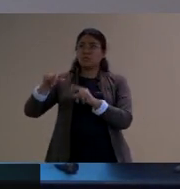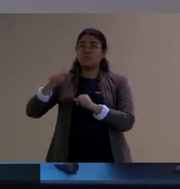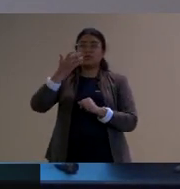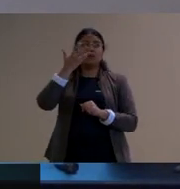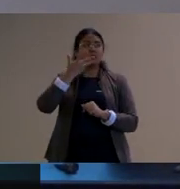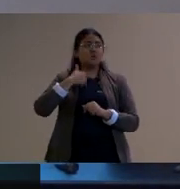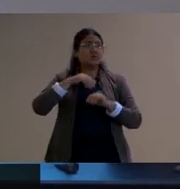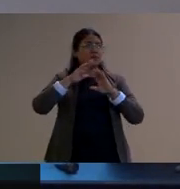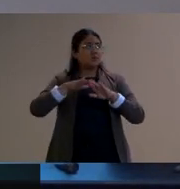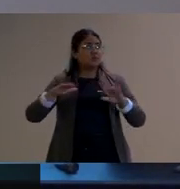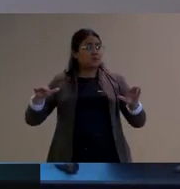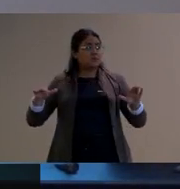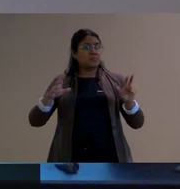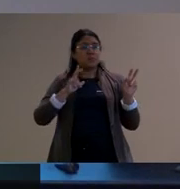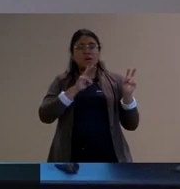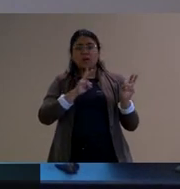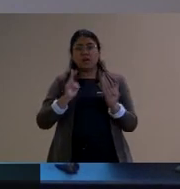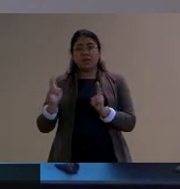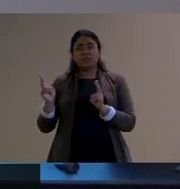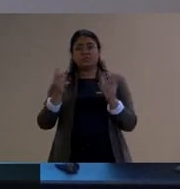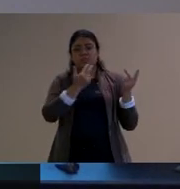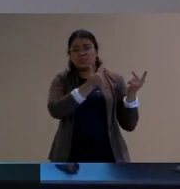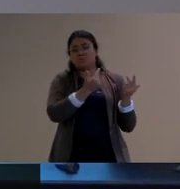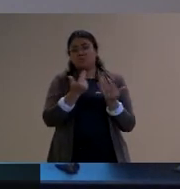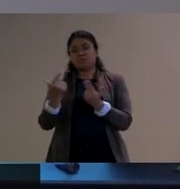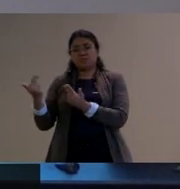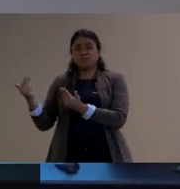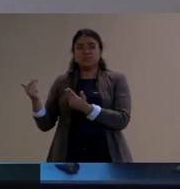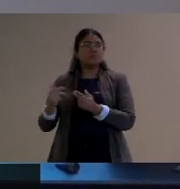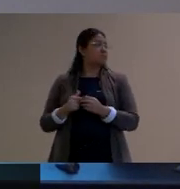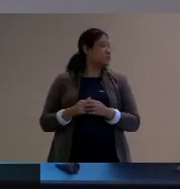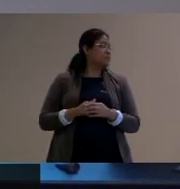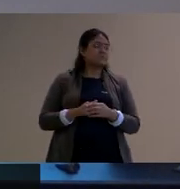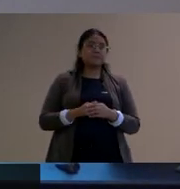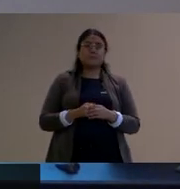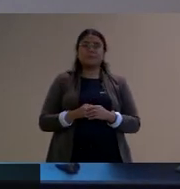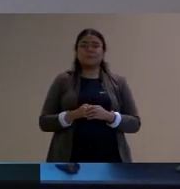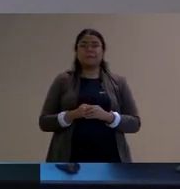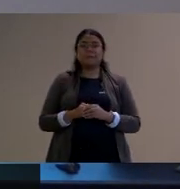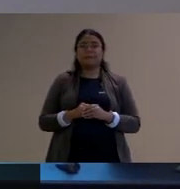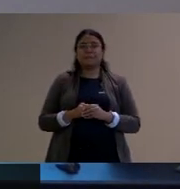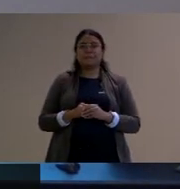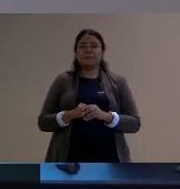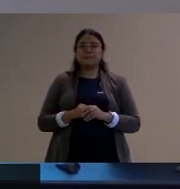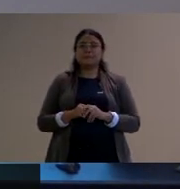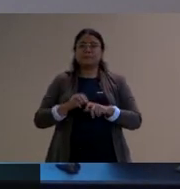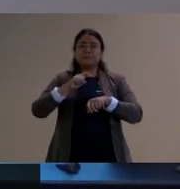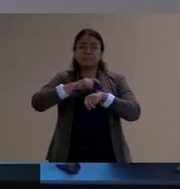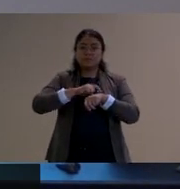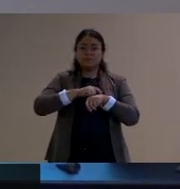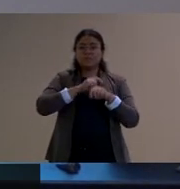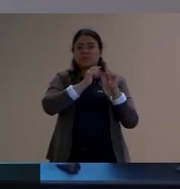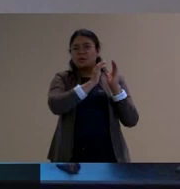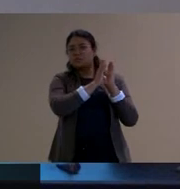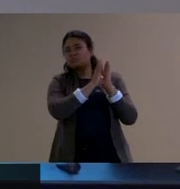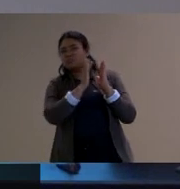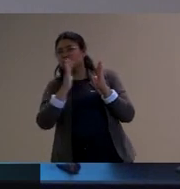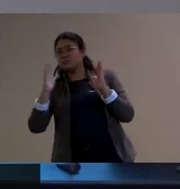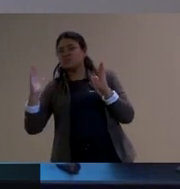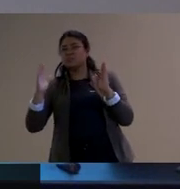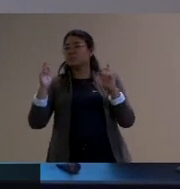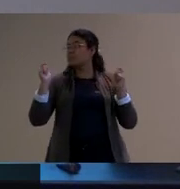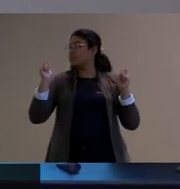do mesmo jeito ao mesmo tempo esse alargamento do tempo também tem que permitir essa